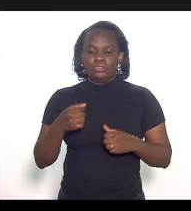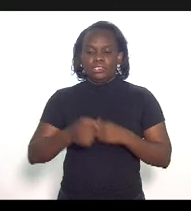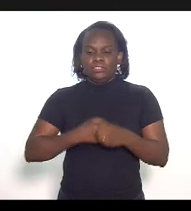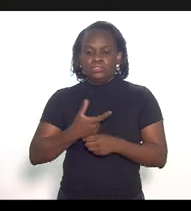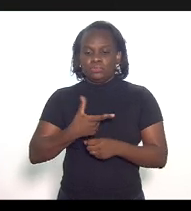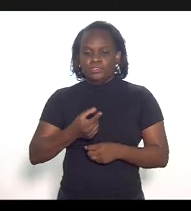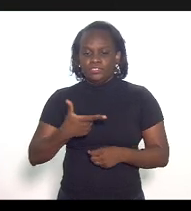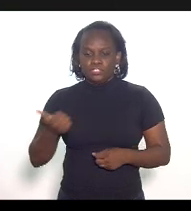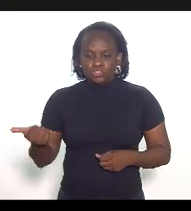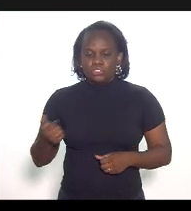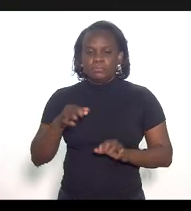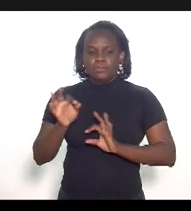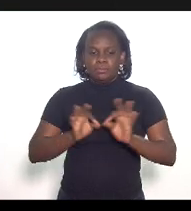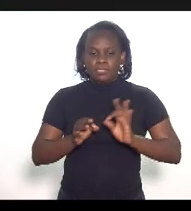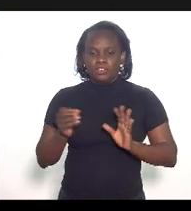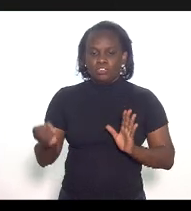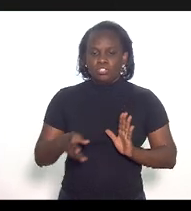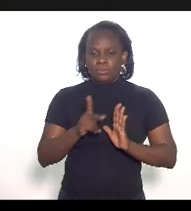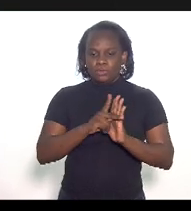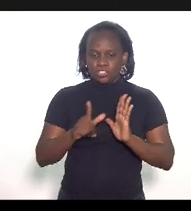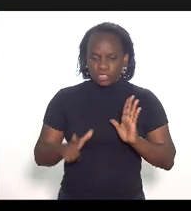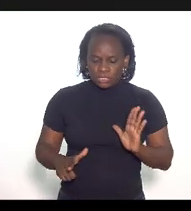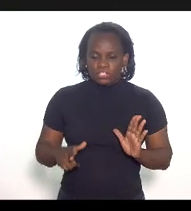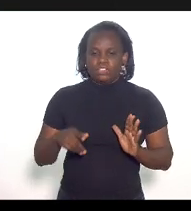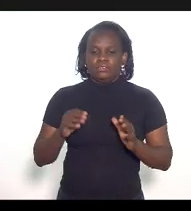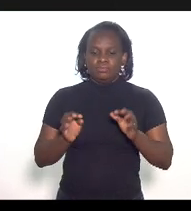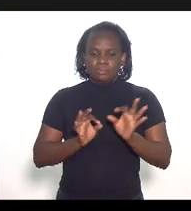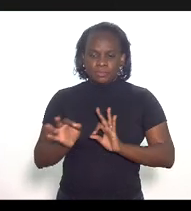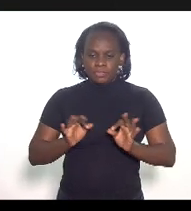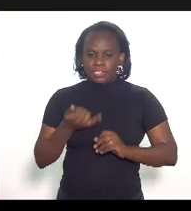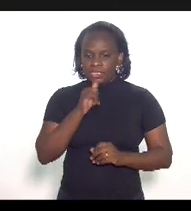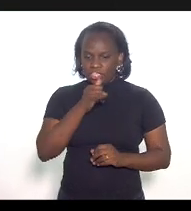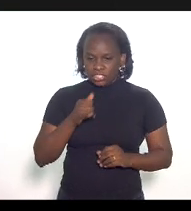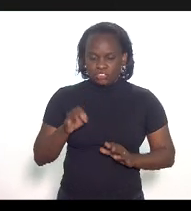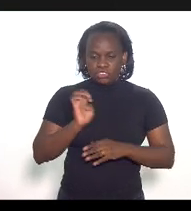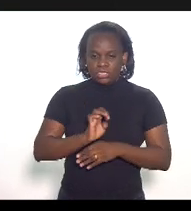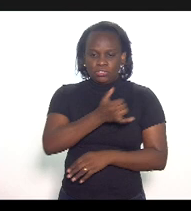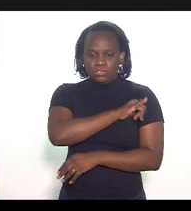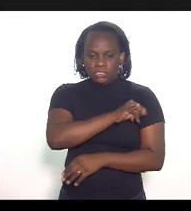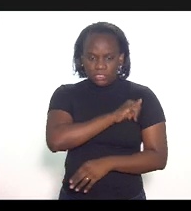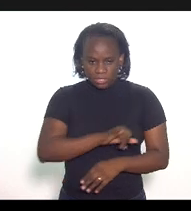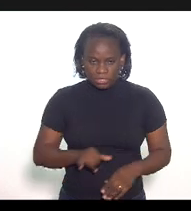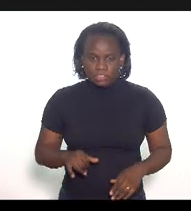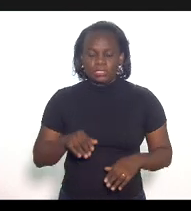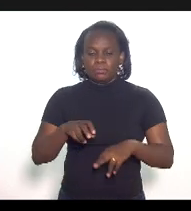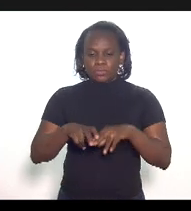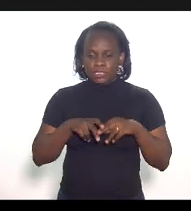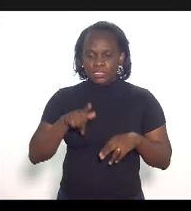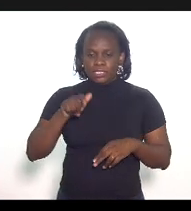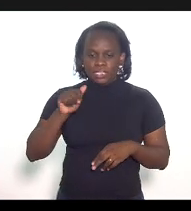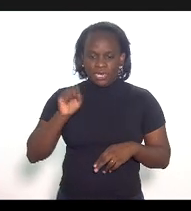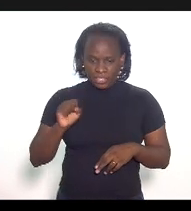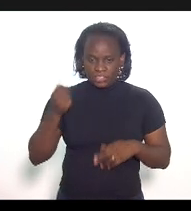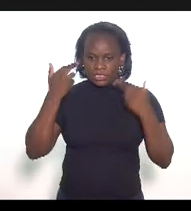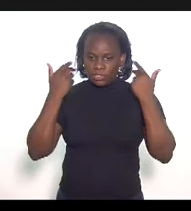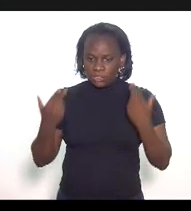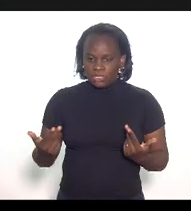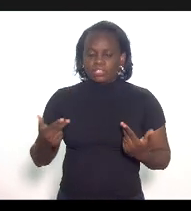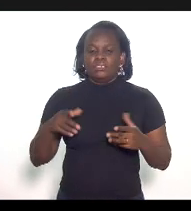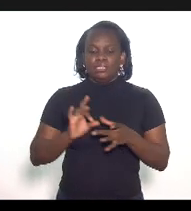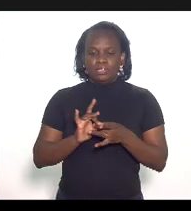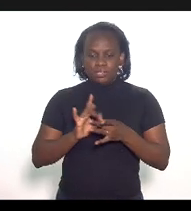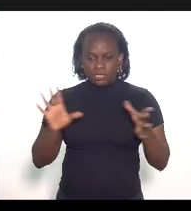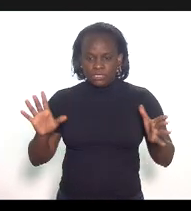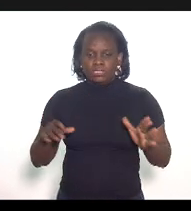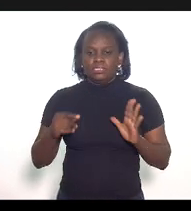implementarem novos projetos de geração de energia no Estado do Rio de Janeiro, a partir do gás natural, conforme autorizado pela